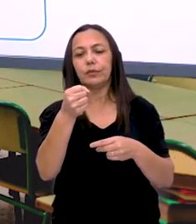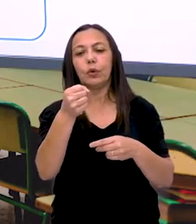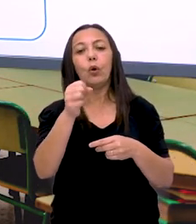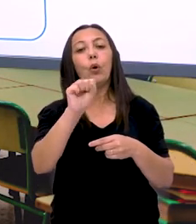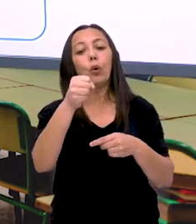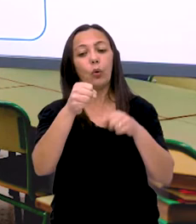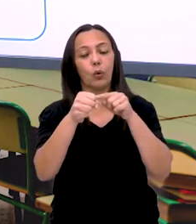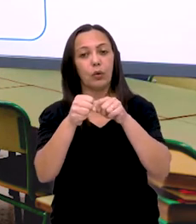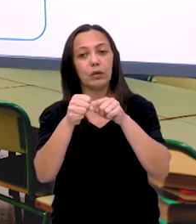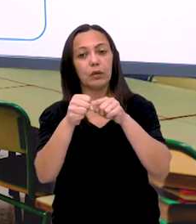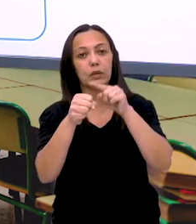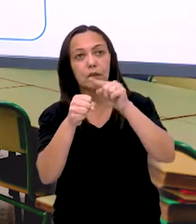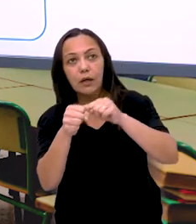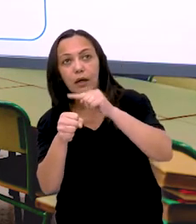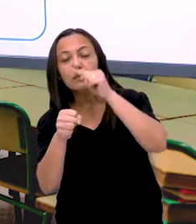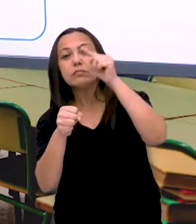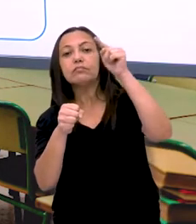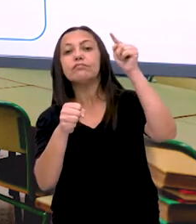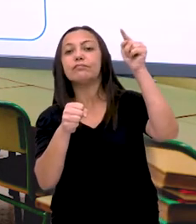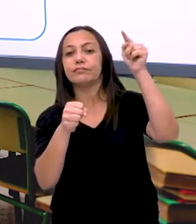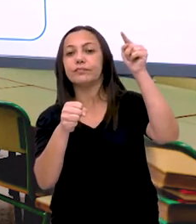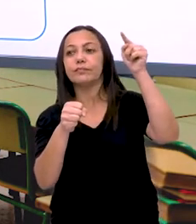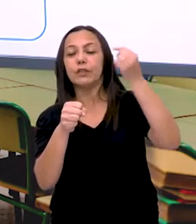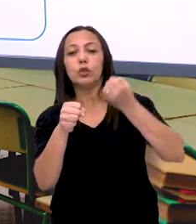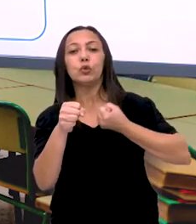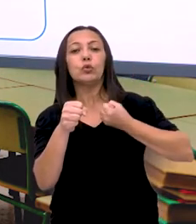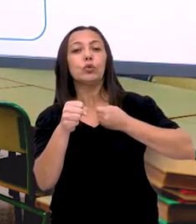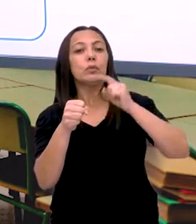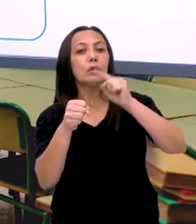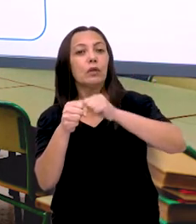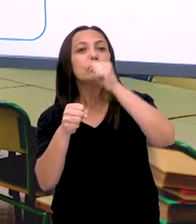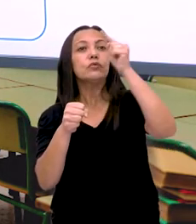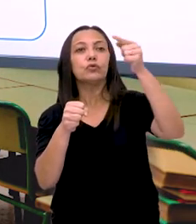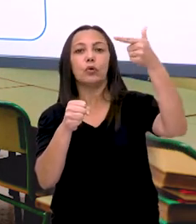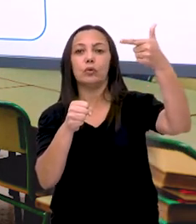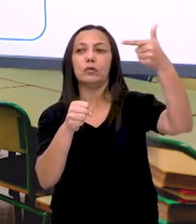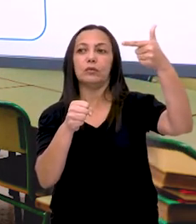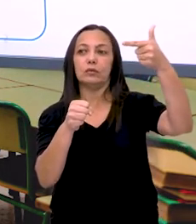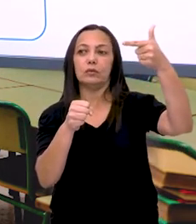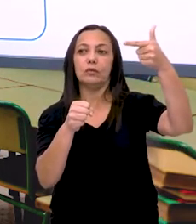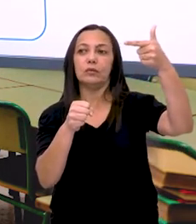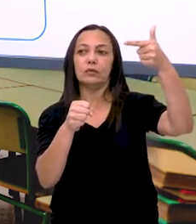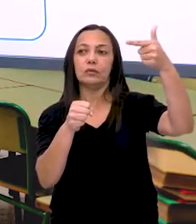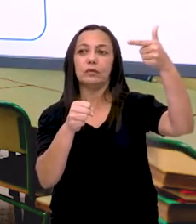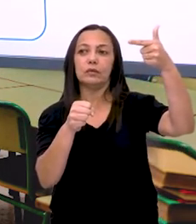O oito ficou. Sobe a dezena dois. Para a dezena dois também.